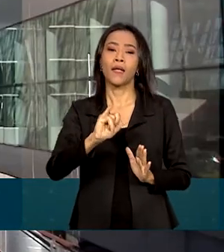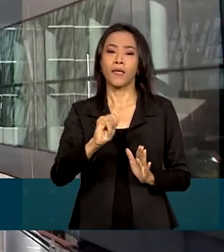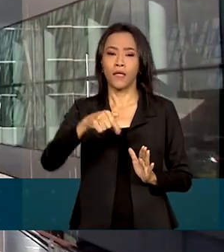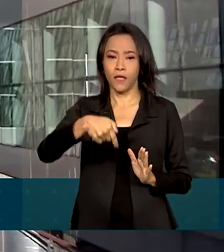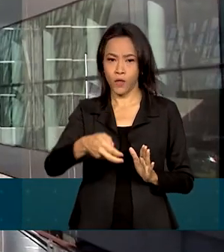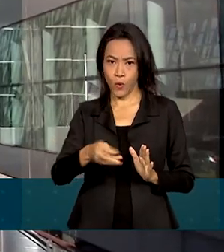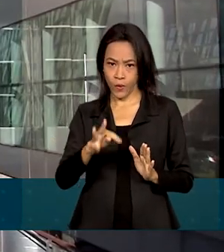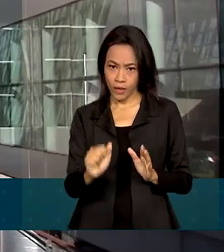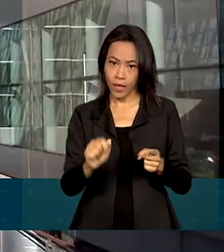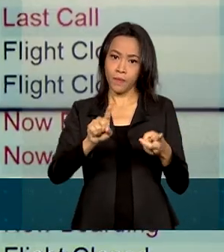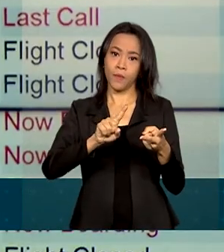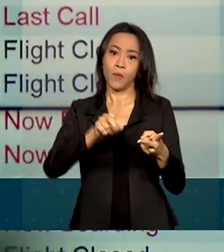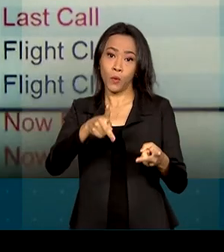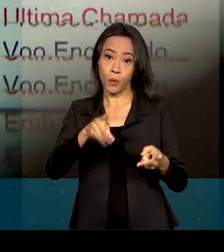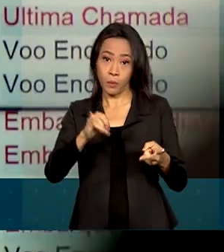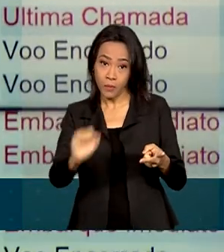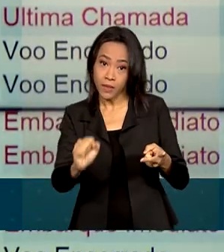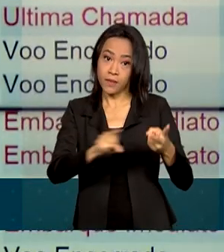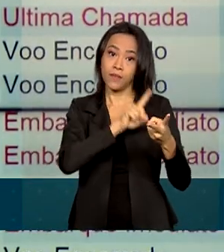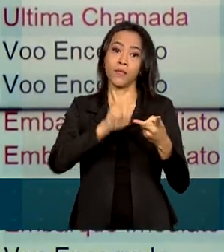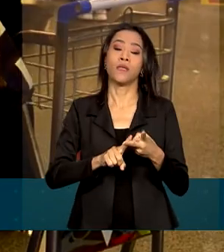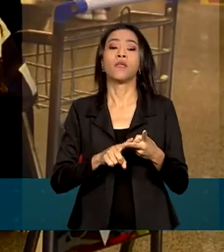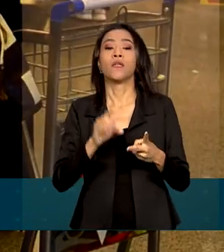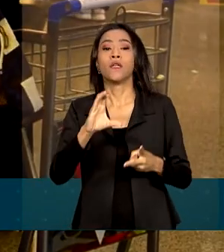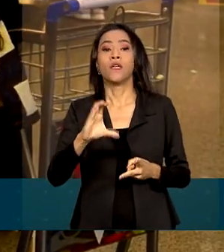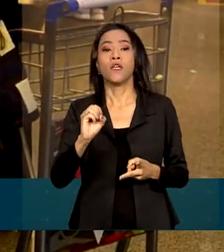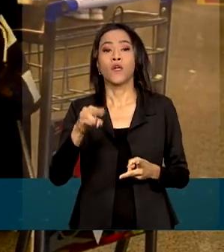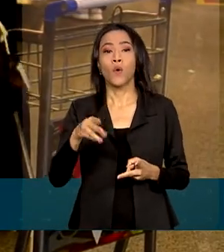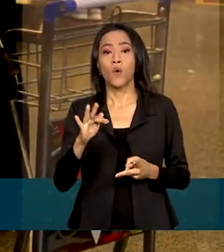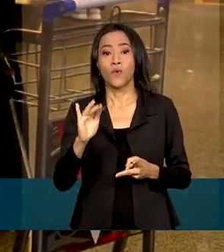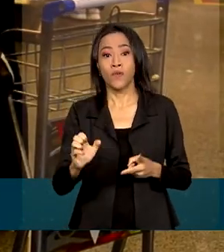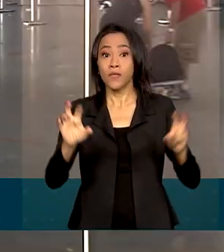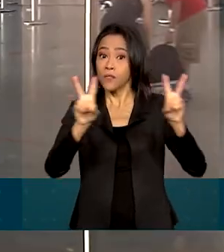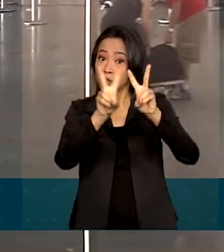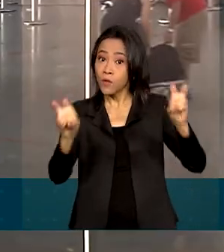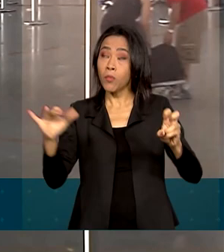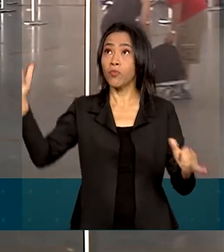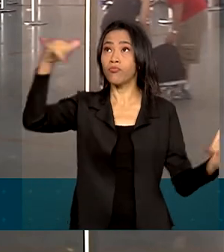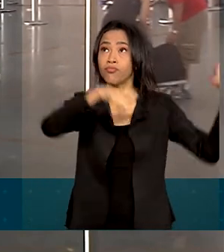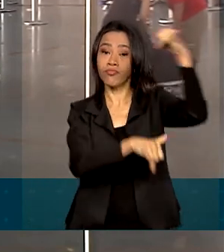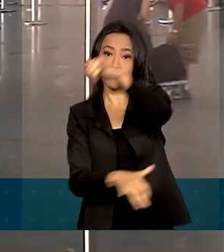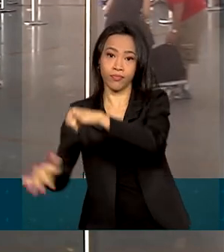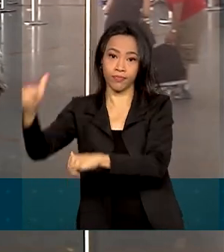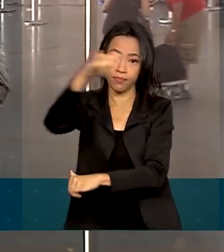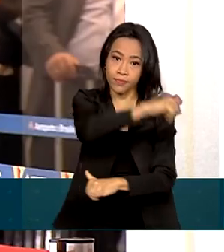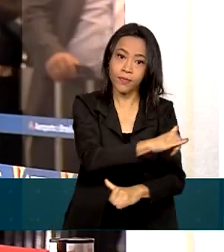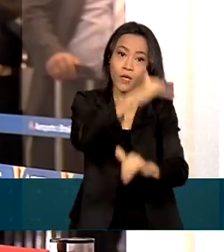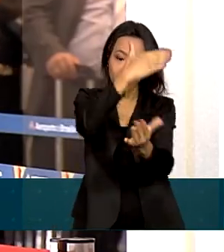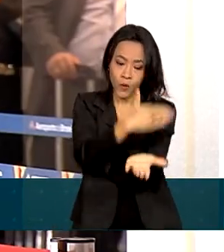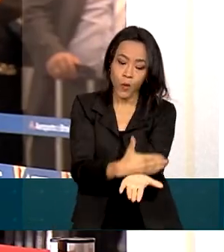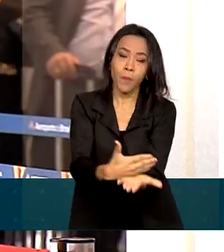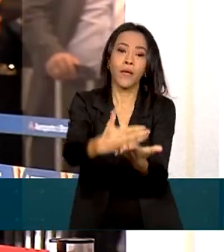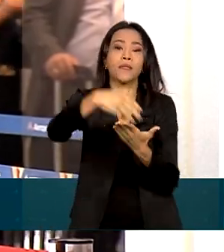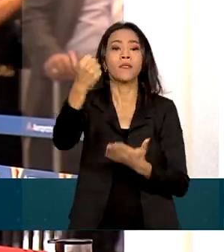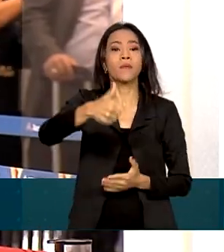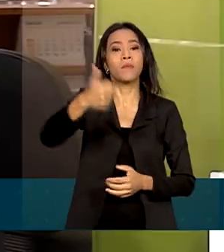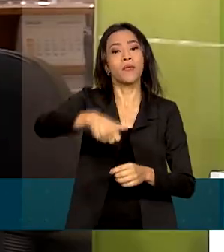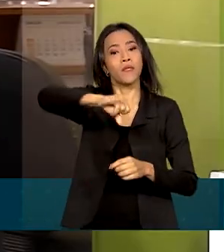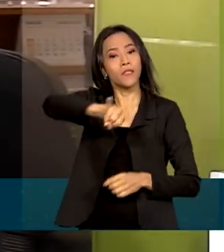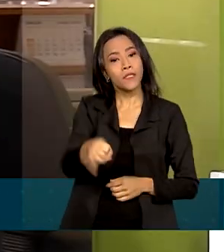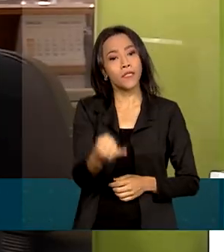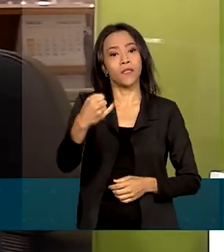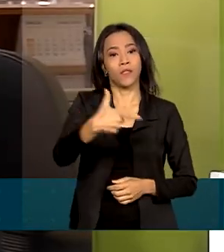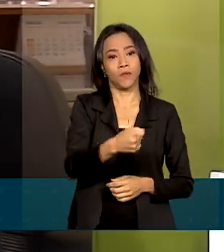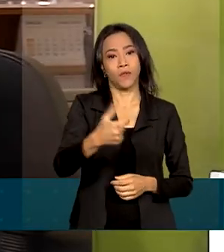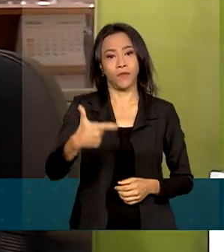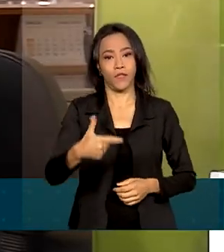CONFIS sobre as receitas do setor aéreo. A alteração passa a valer a partir de 1º de janeiro de 2023